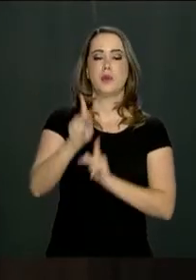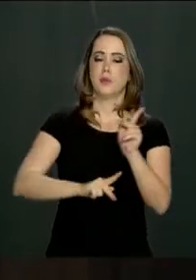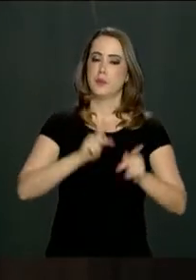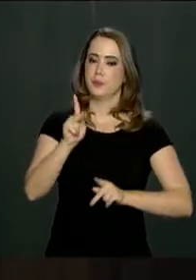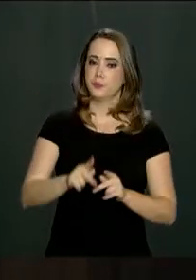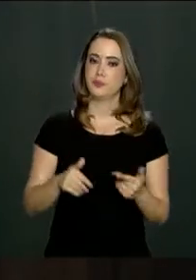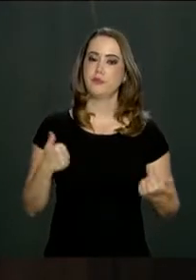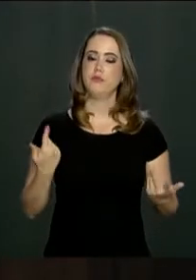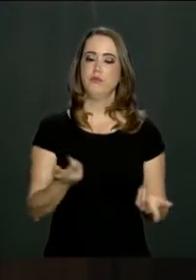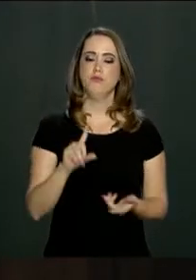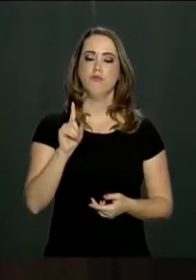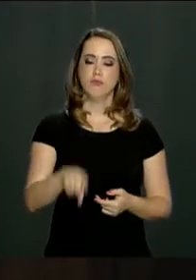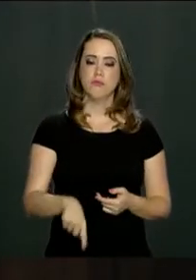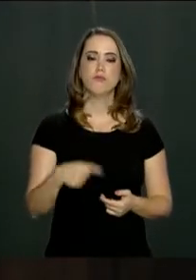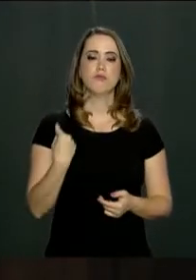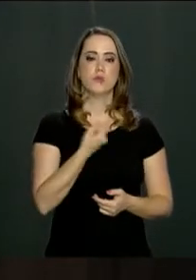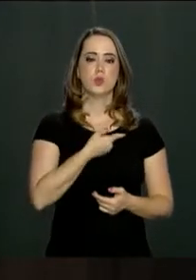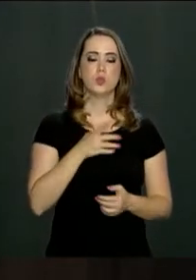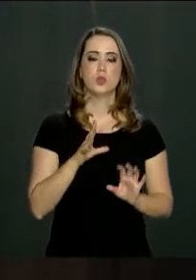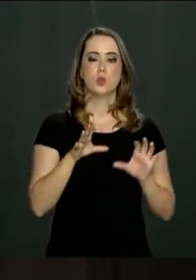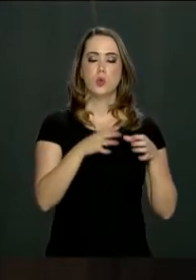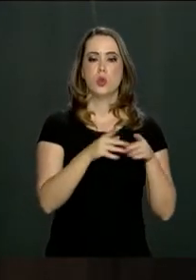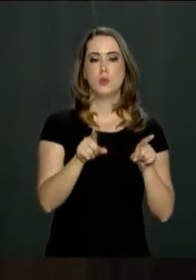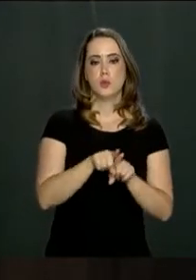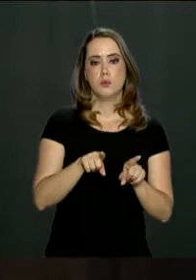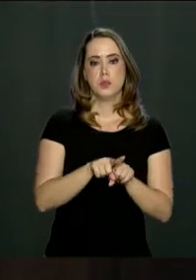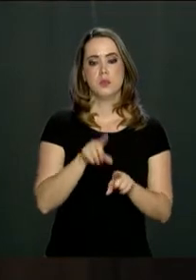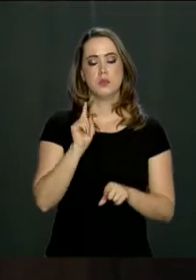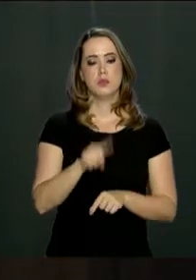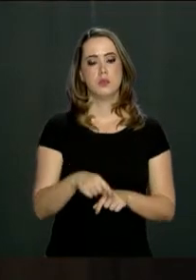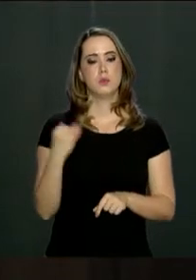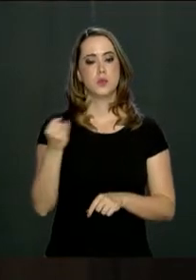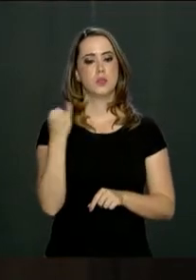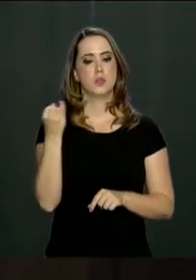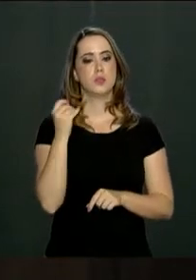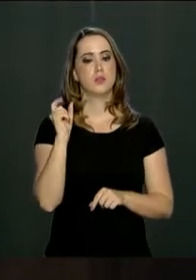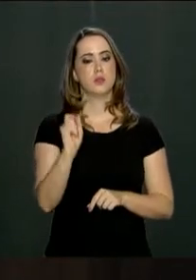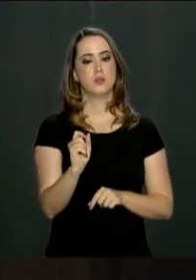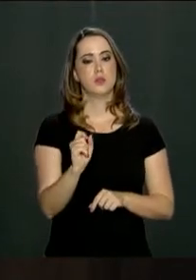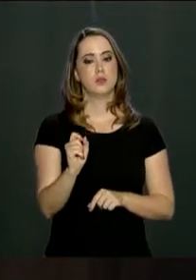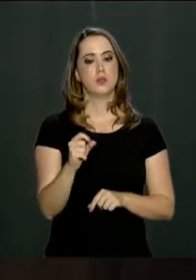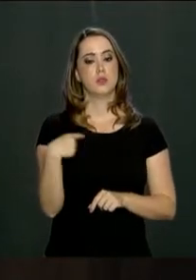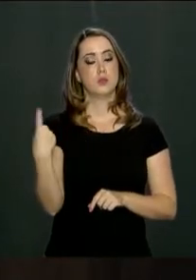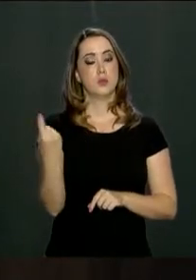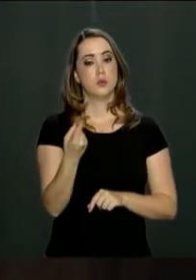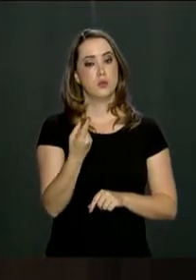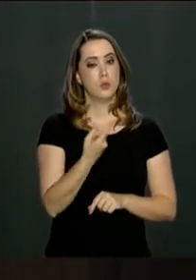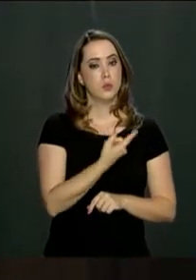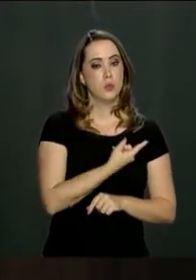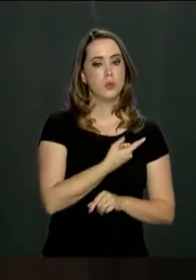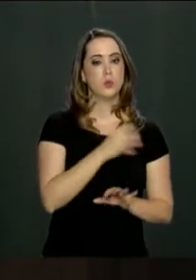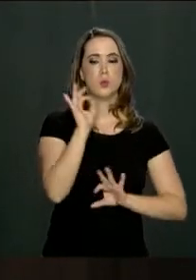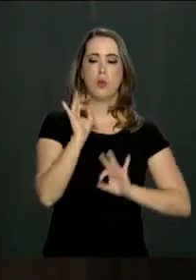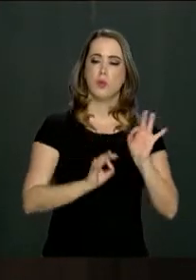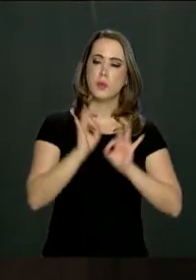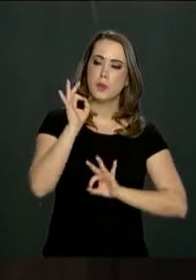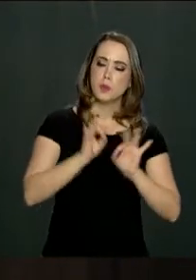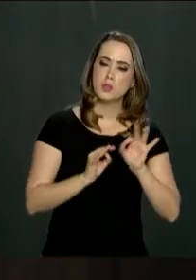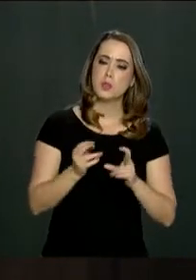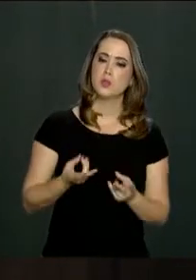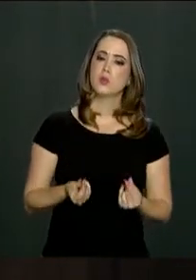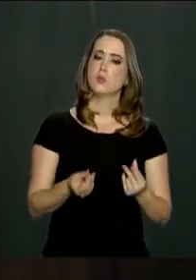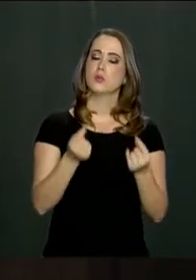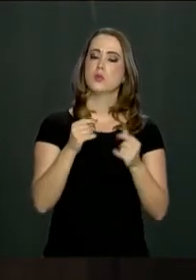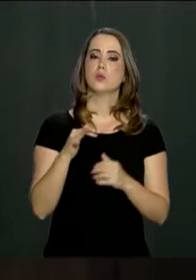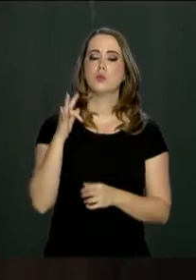população. Essa é uma parte também muito importante do nosso plano de negócios